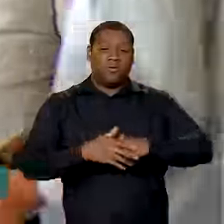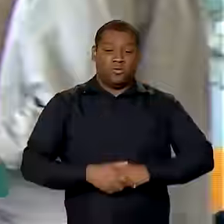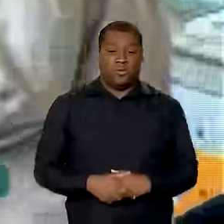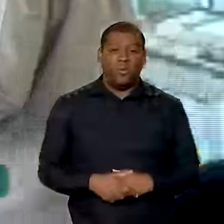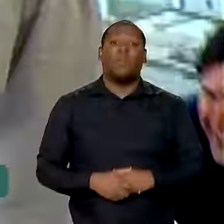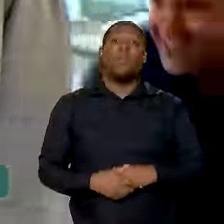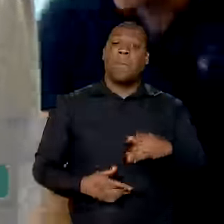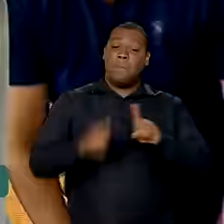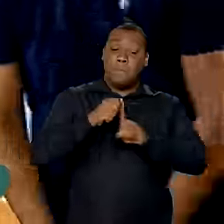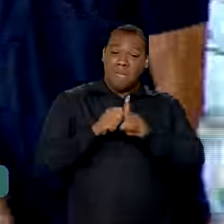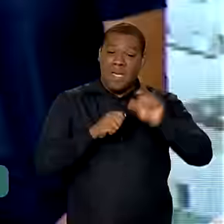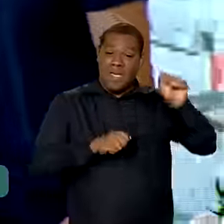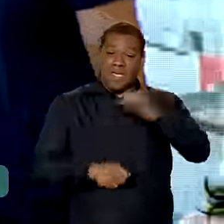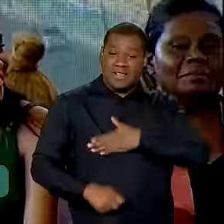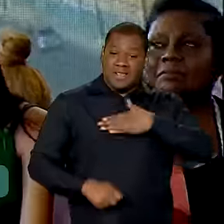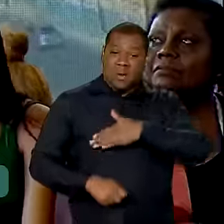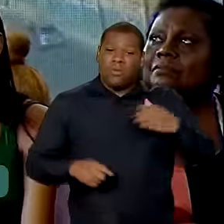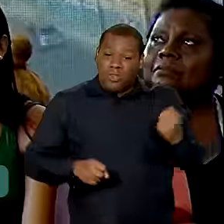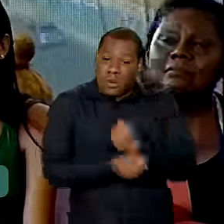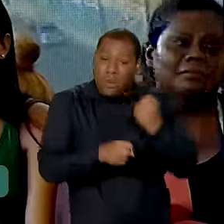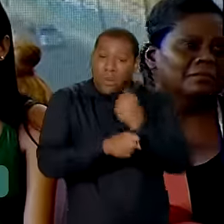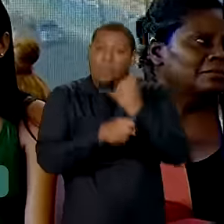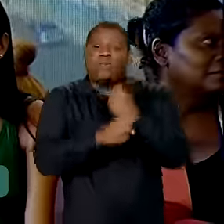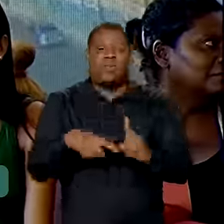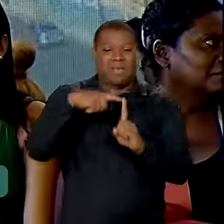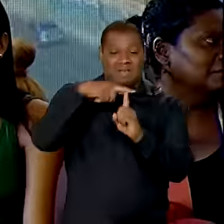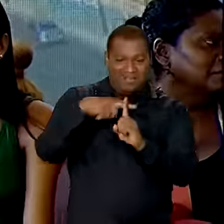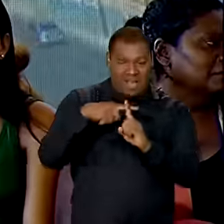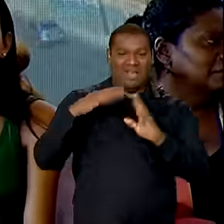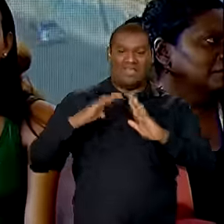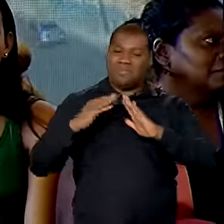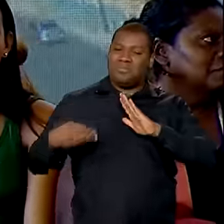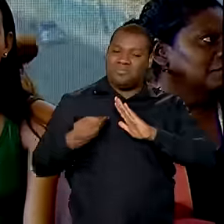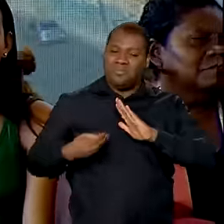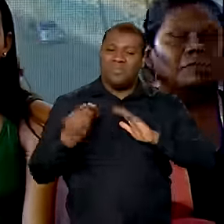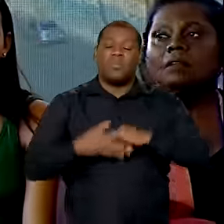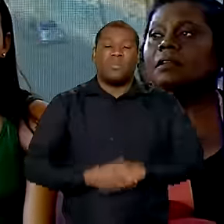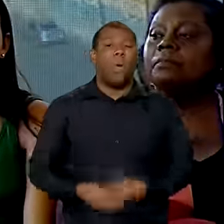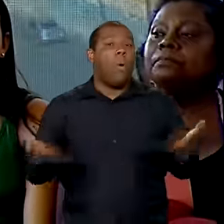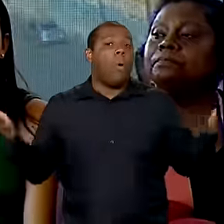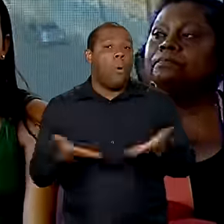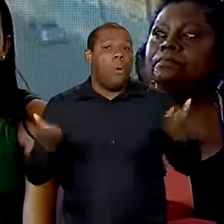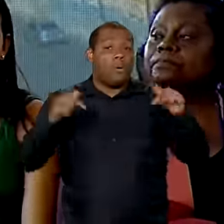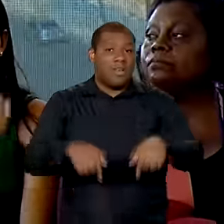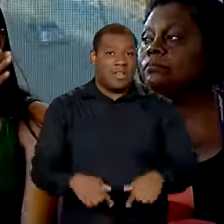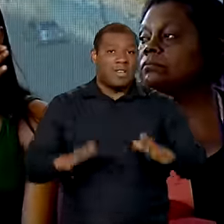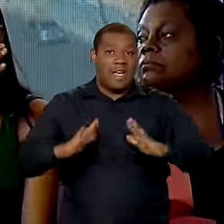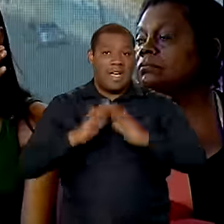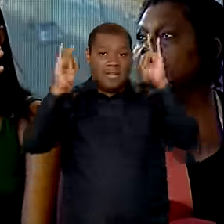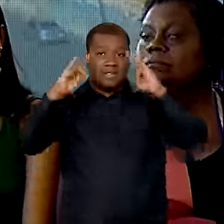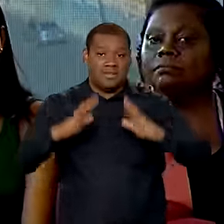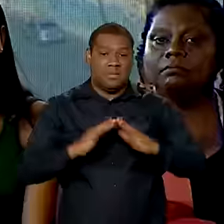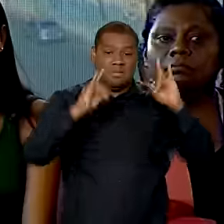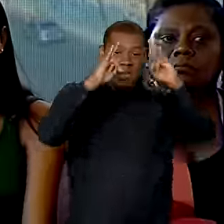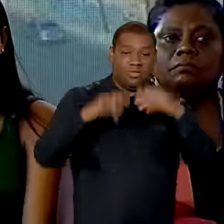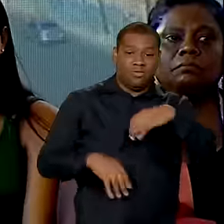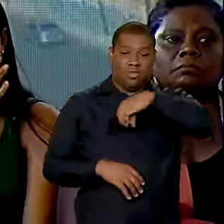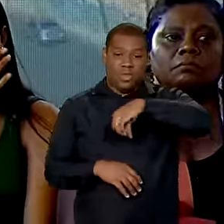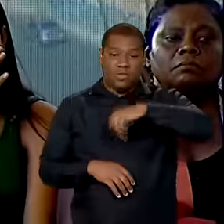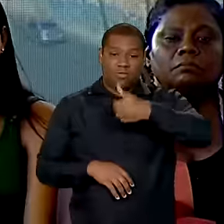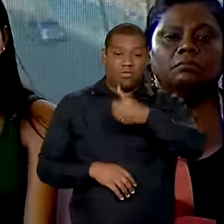entregues em agosto deste ano. Nós estamos entregando aqui hoje 914 unidades